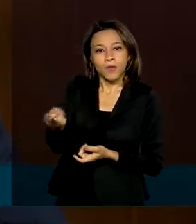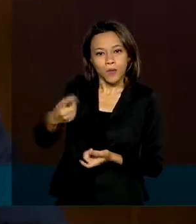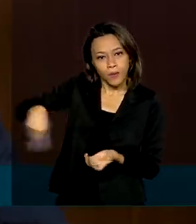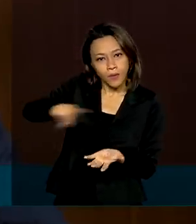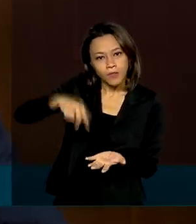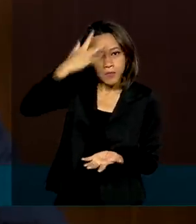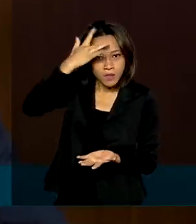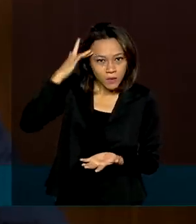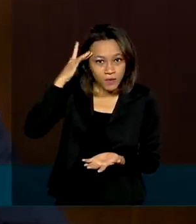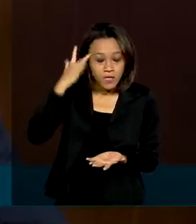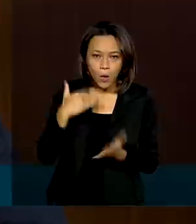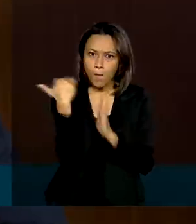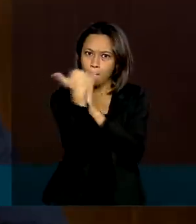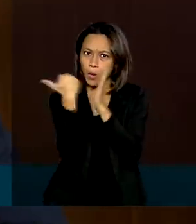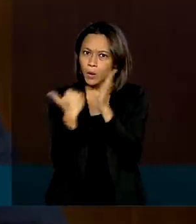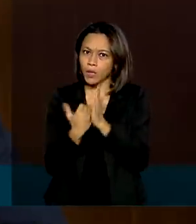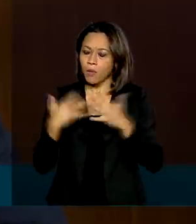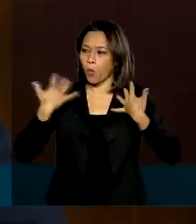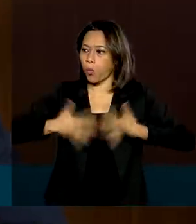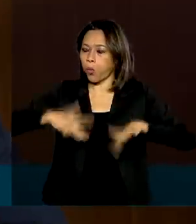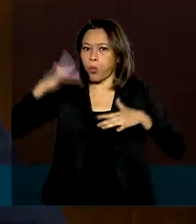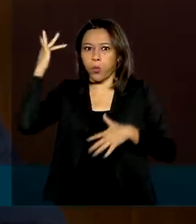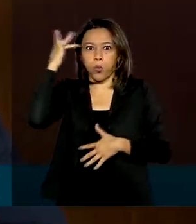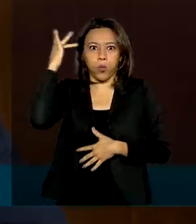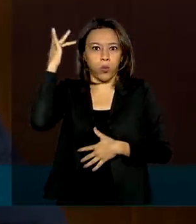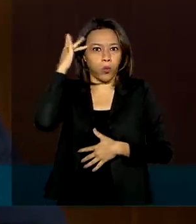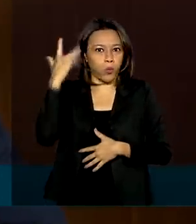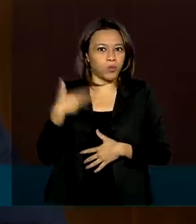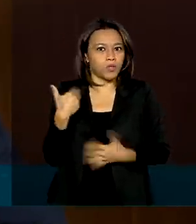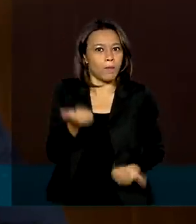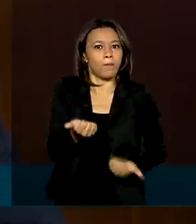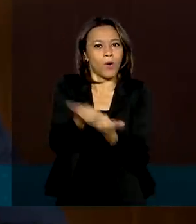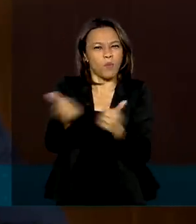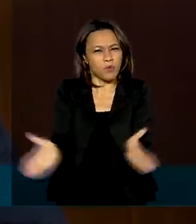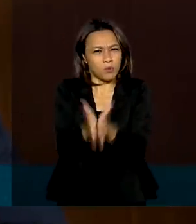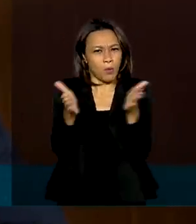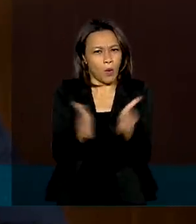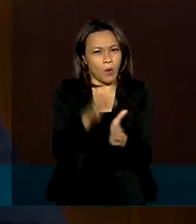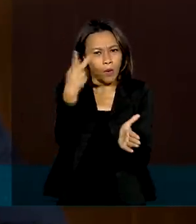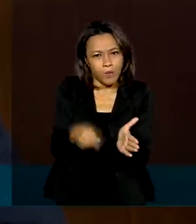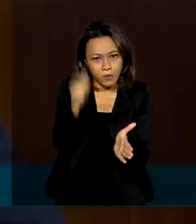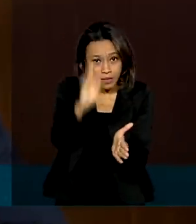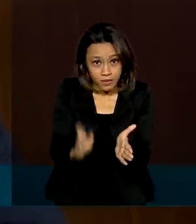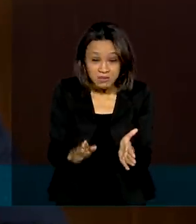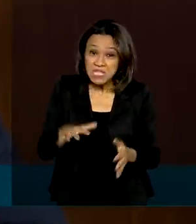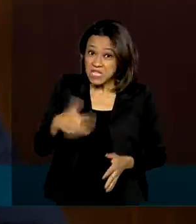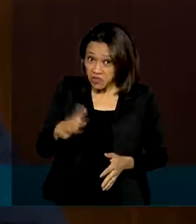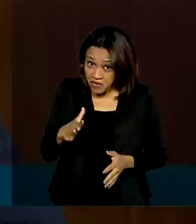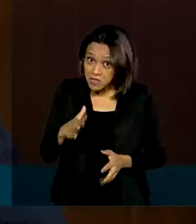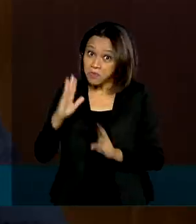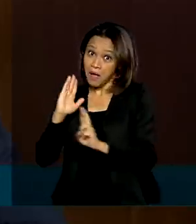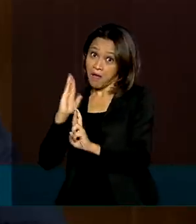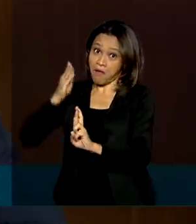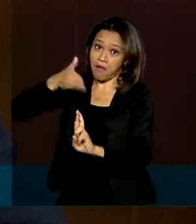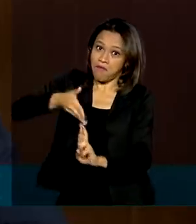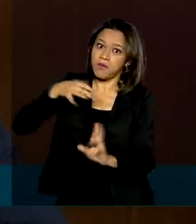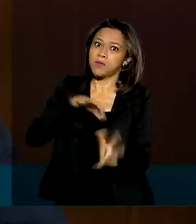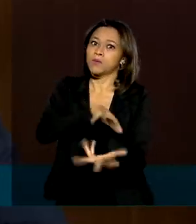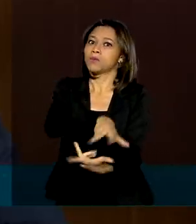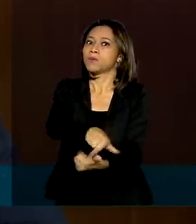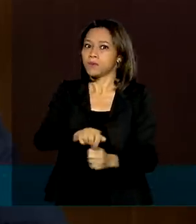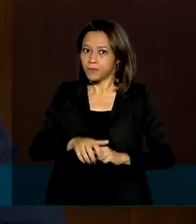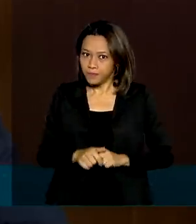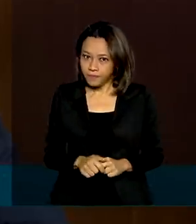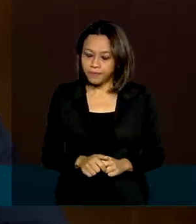O maior programa de assistência aos mais pobres no Brasil e talvez um dos maiores do mundo.